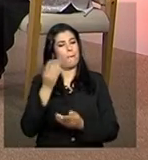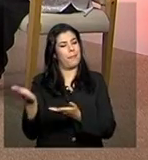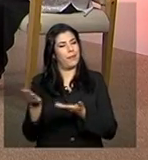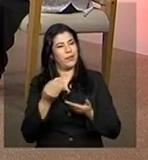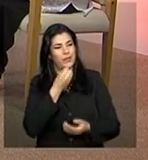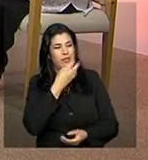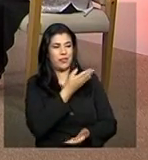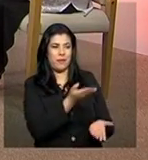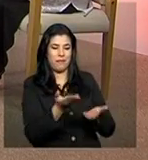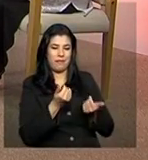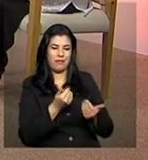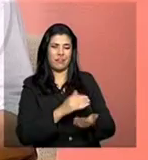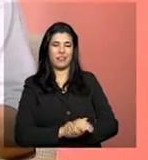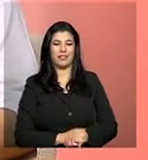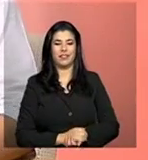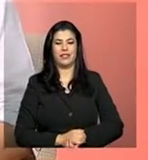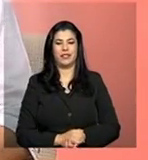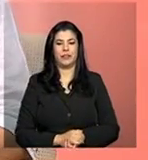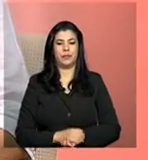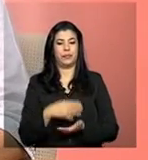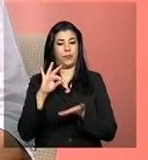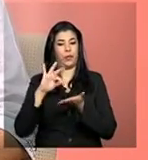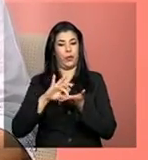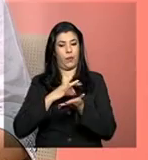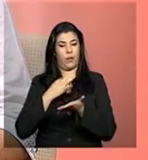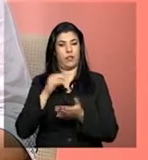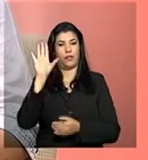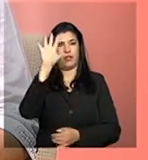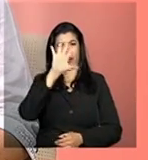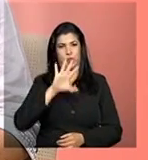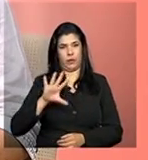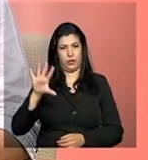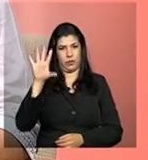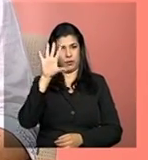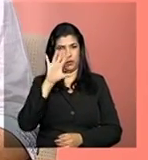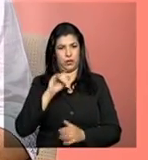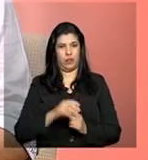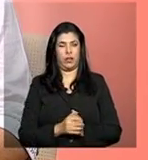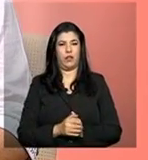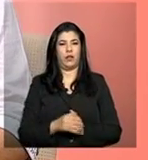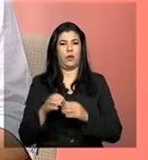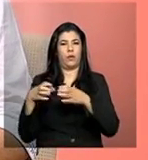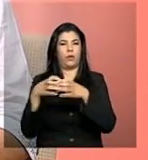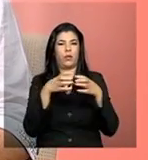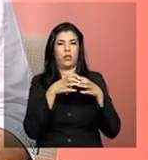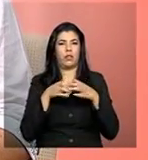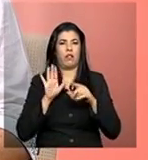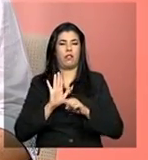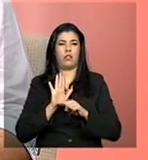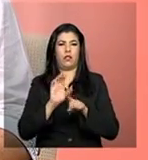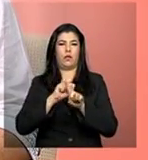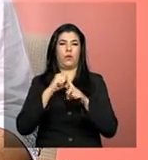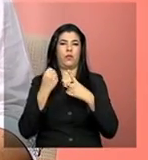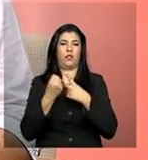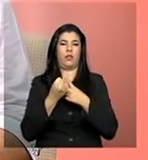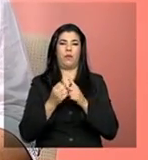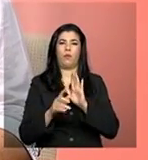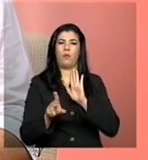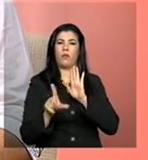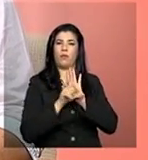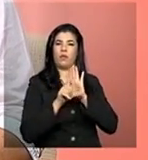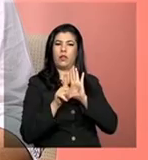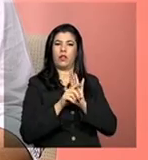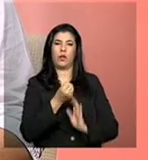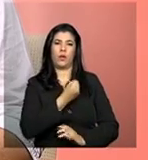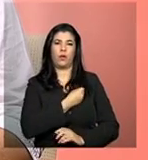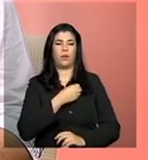pela presença de vocês. O Cadastro Nacional de Entidades de Assistência Social, previsto na Lei nº